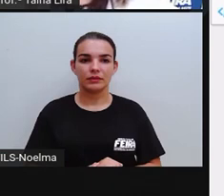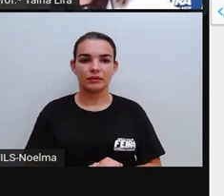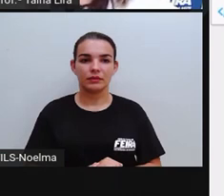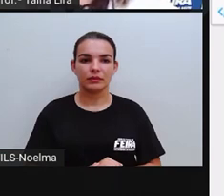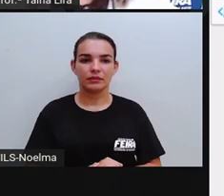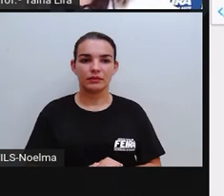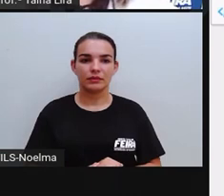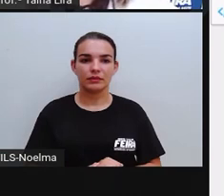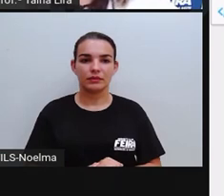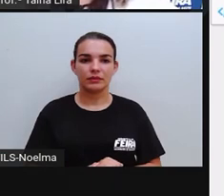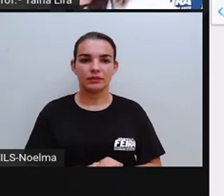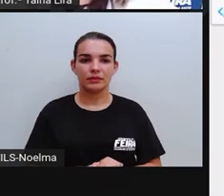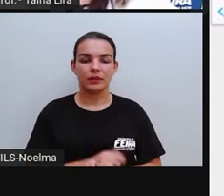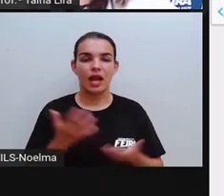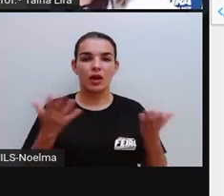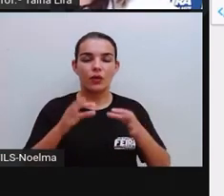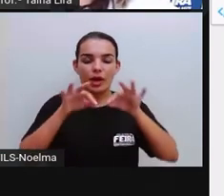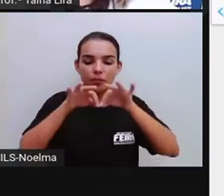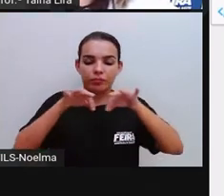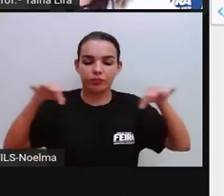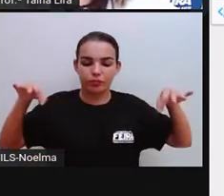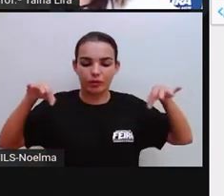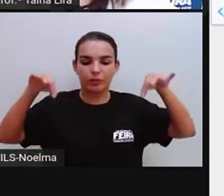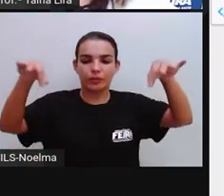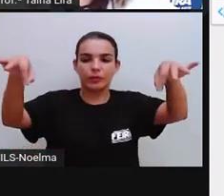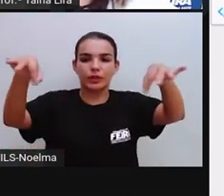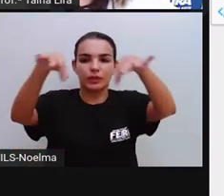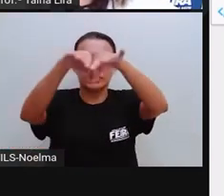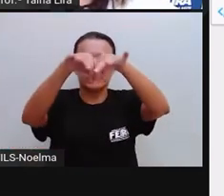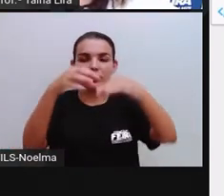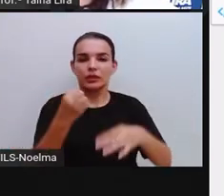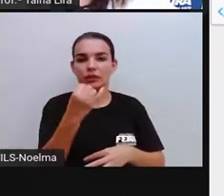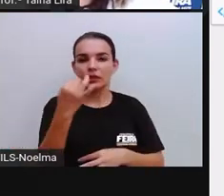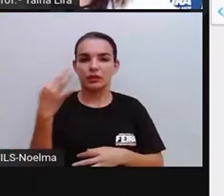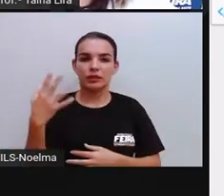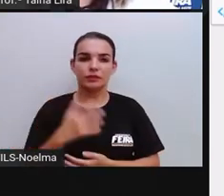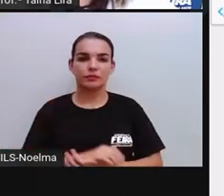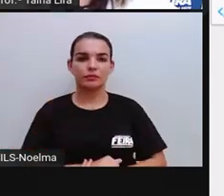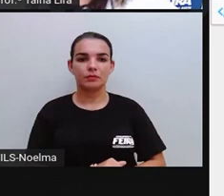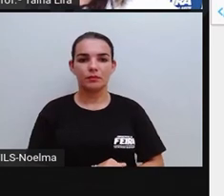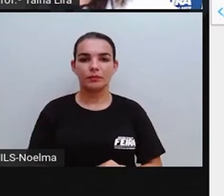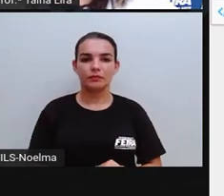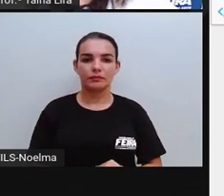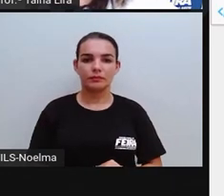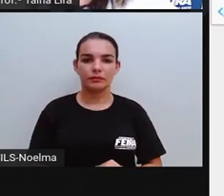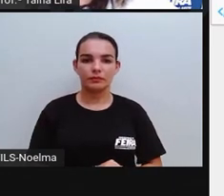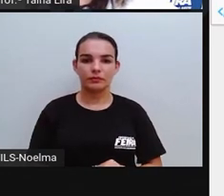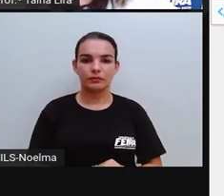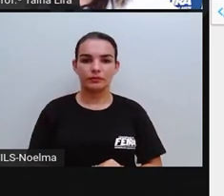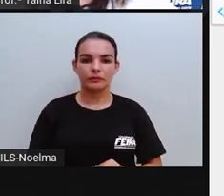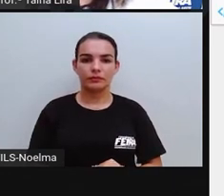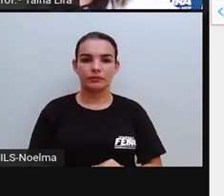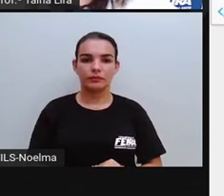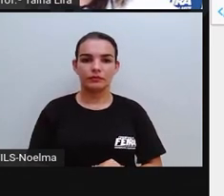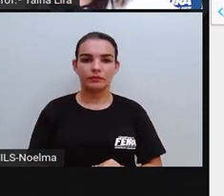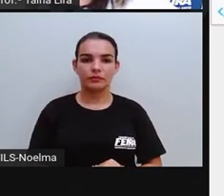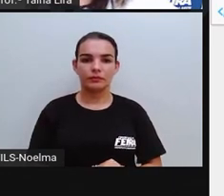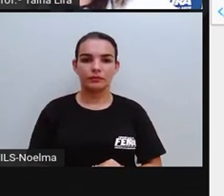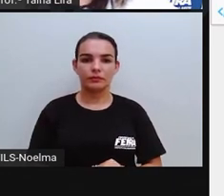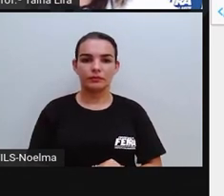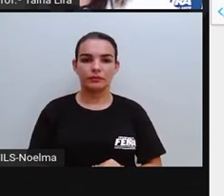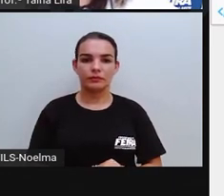Agora, olha lá. As arestas, né? Vamos contar as arestas. Um, dois, três,